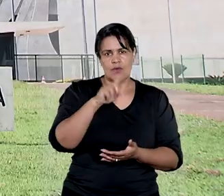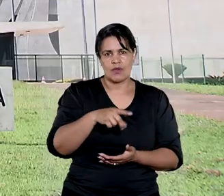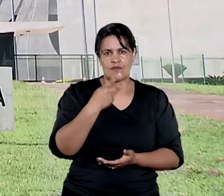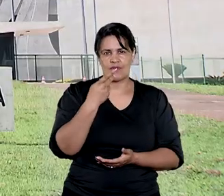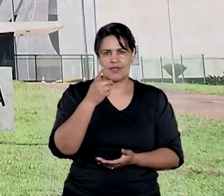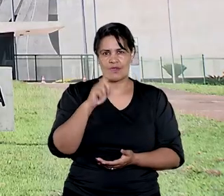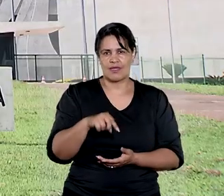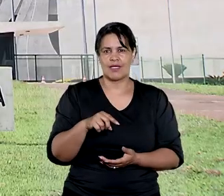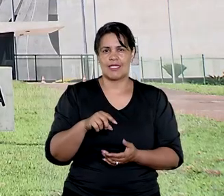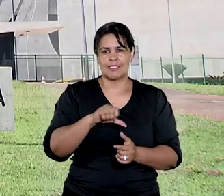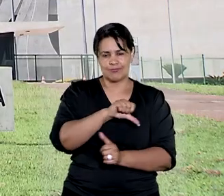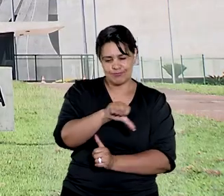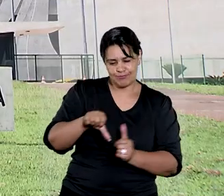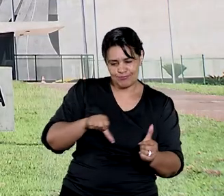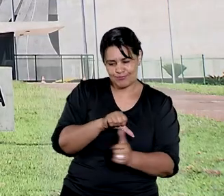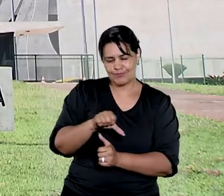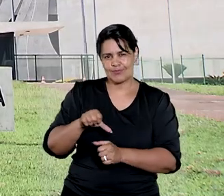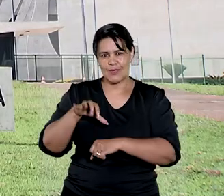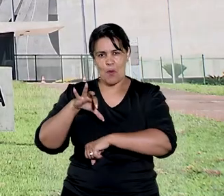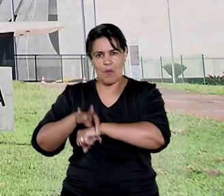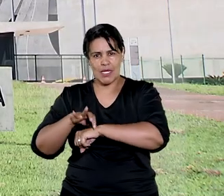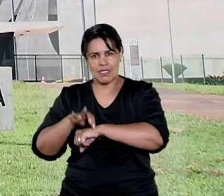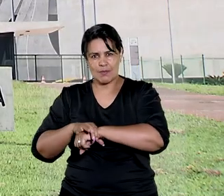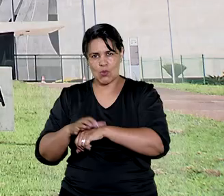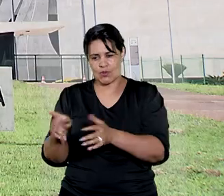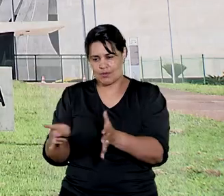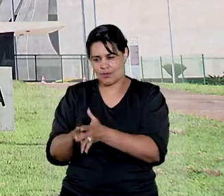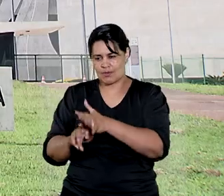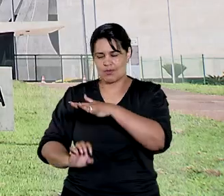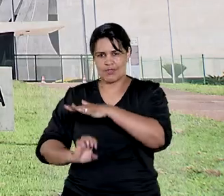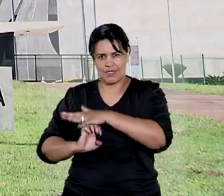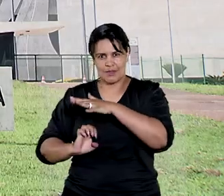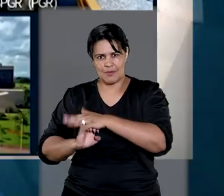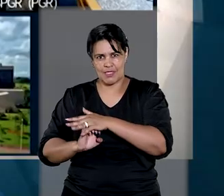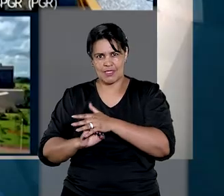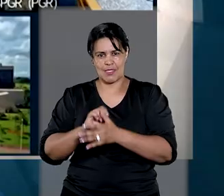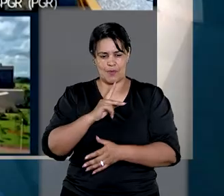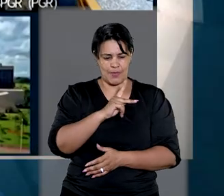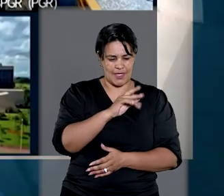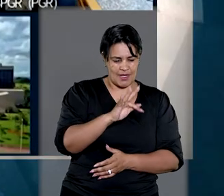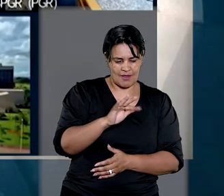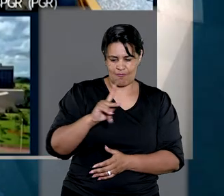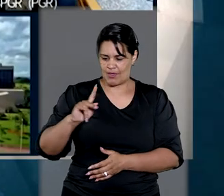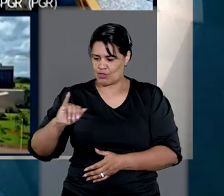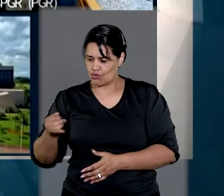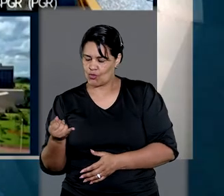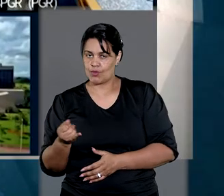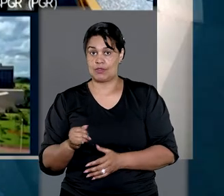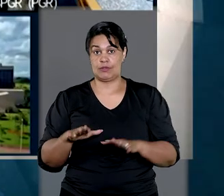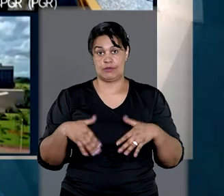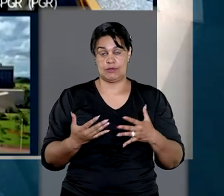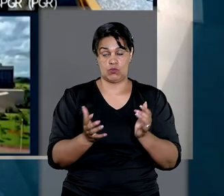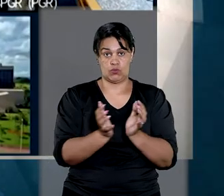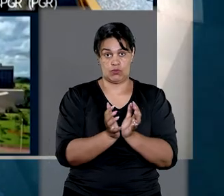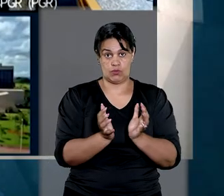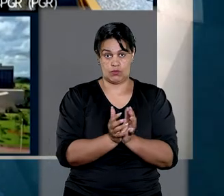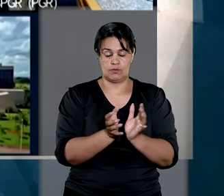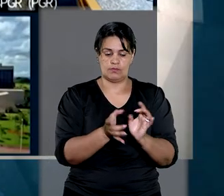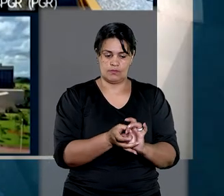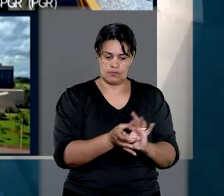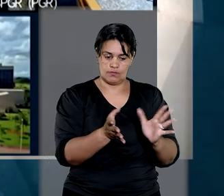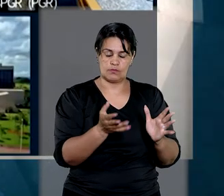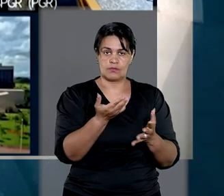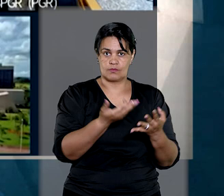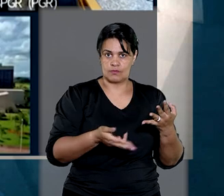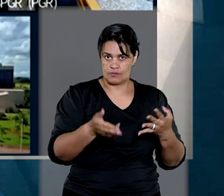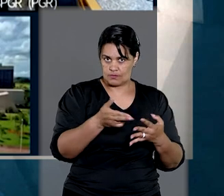inversa da personalidade jurídica das empresas de que participa. Assim, o colegiado deu parcial provimento ao recurso